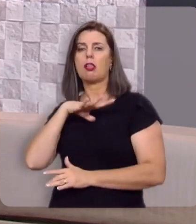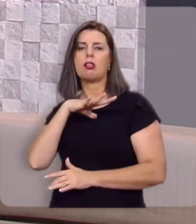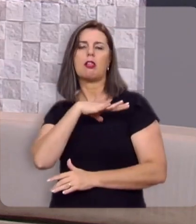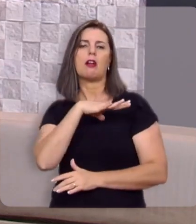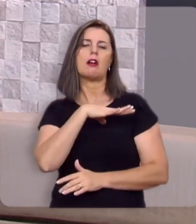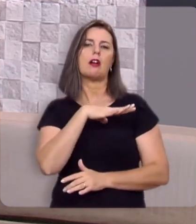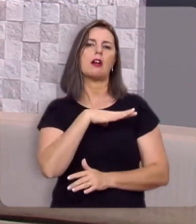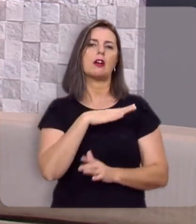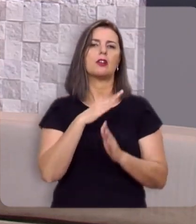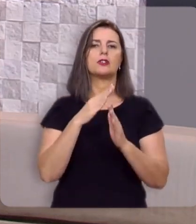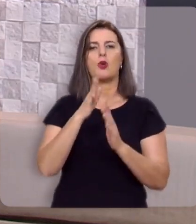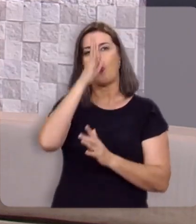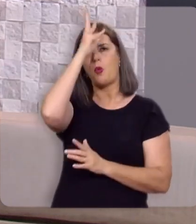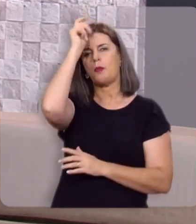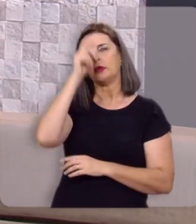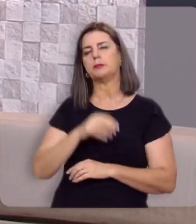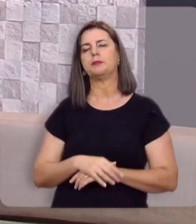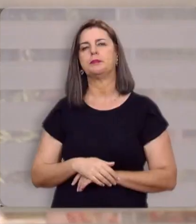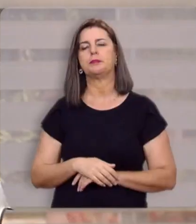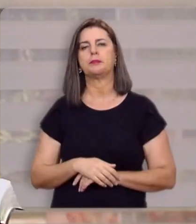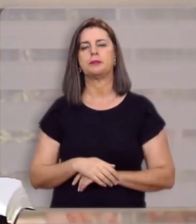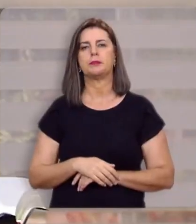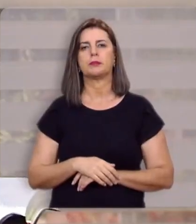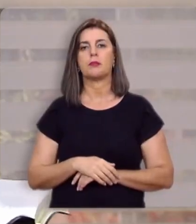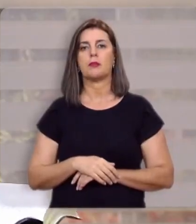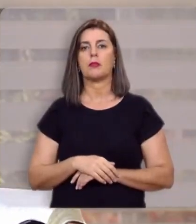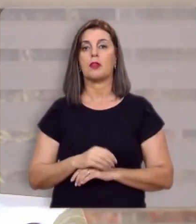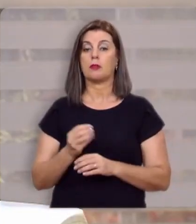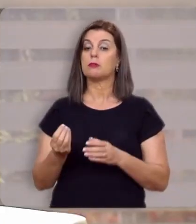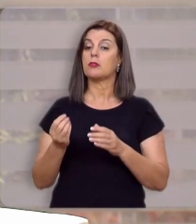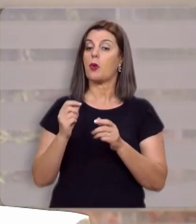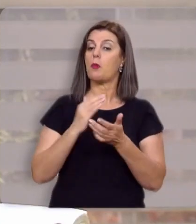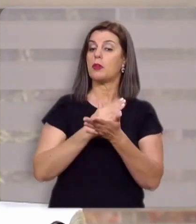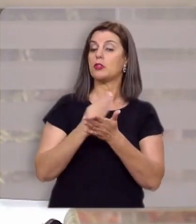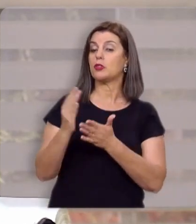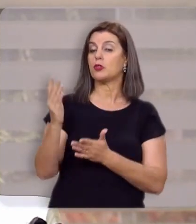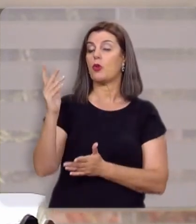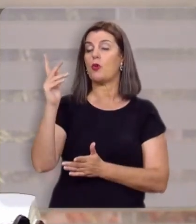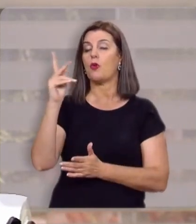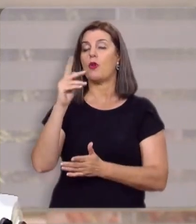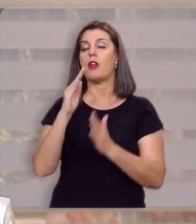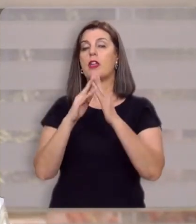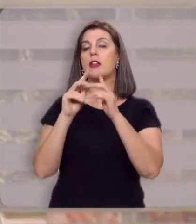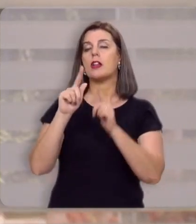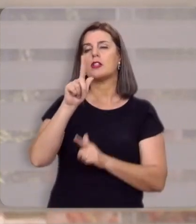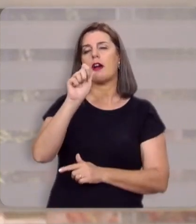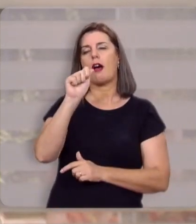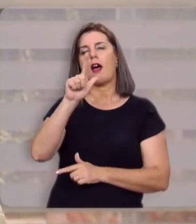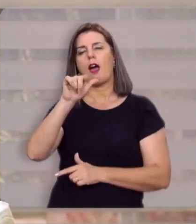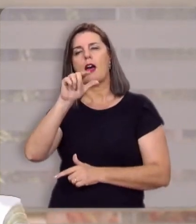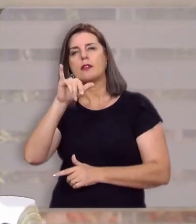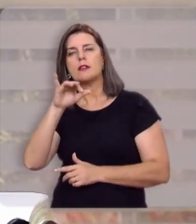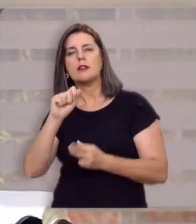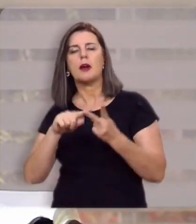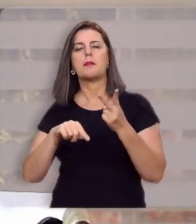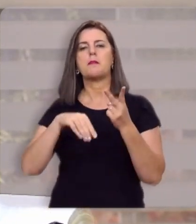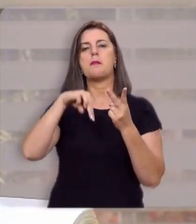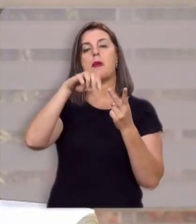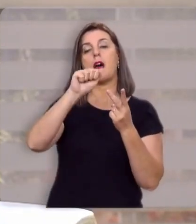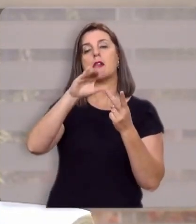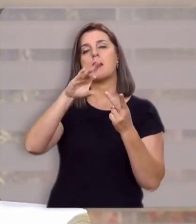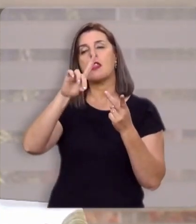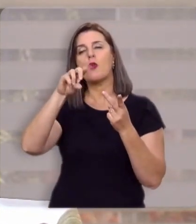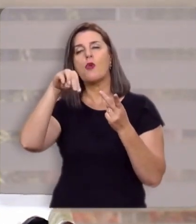do Império Romano. Ele plantou igrejas na província da Galáxia, da Macedônia,